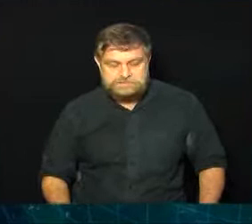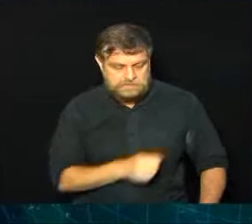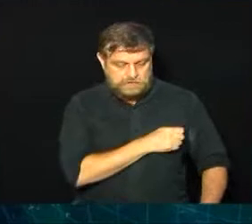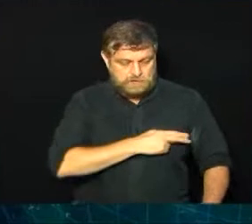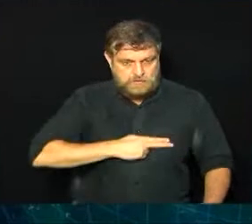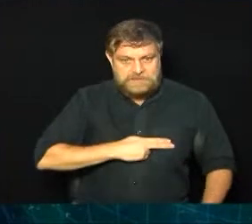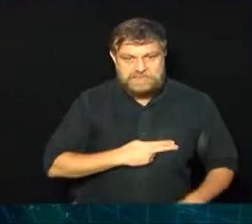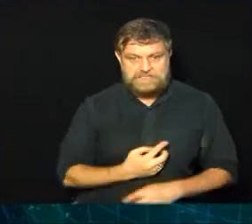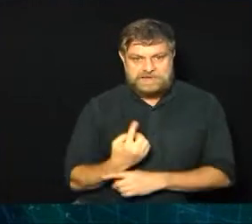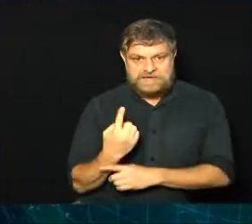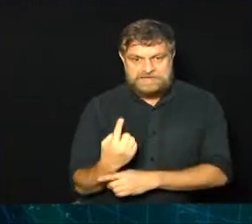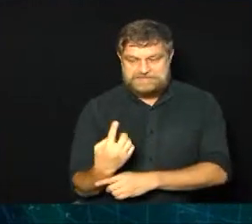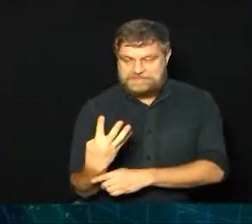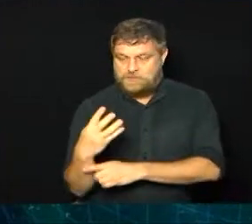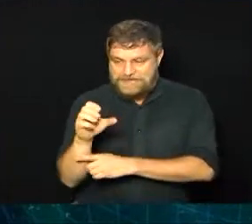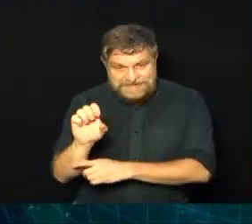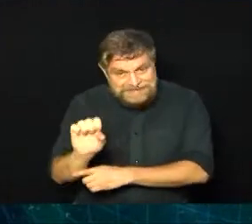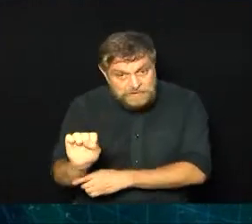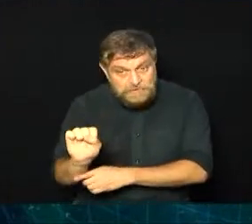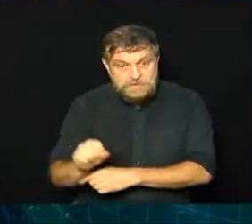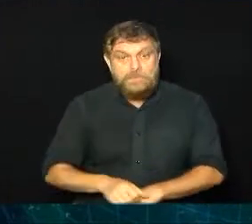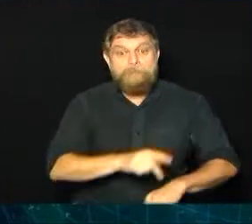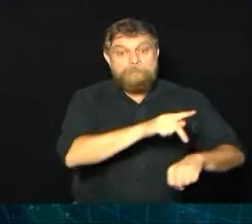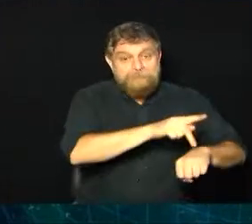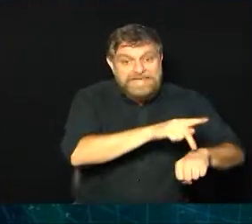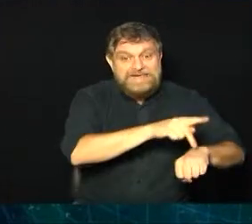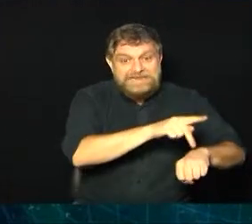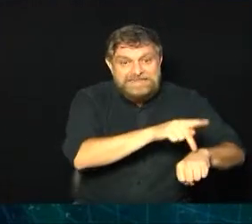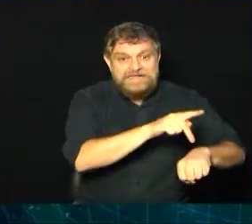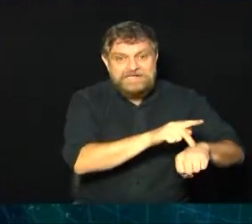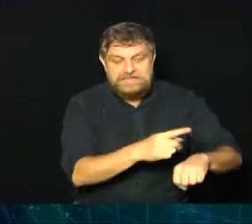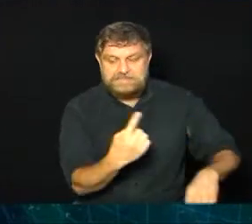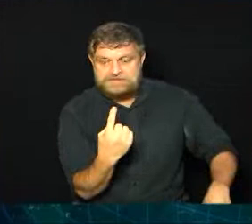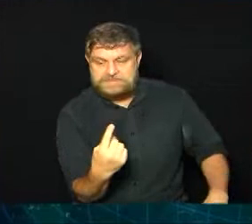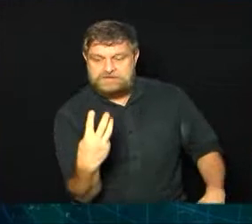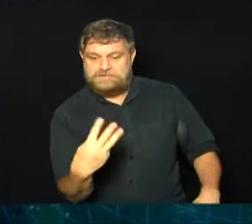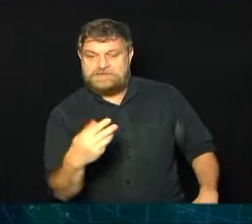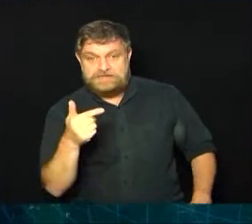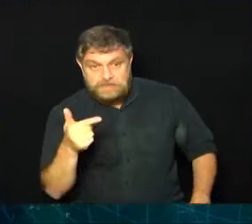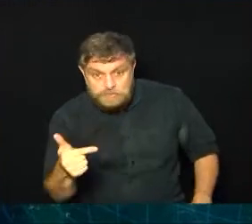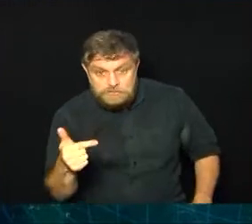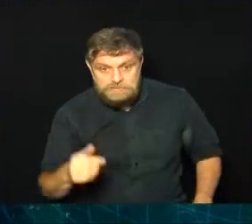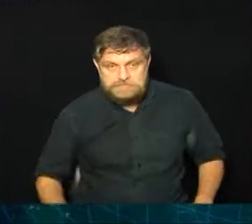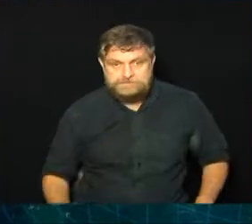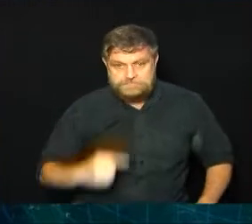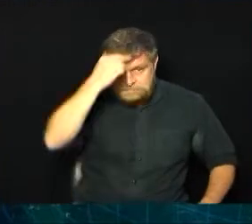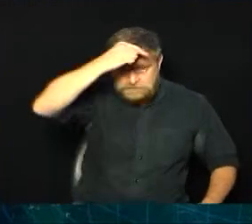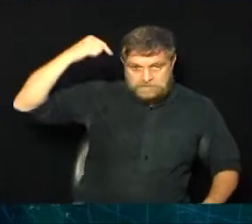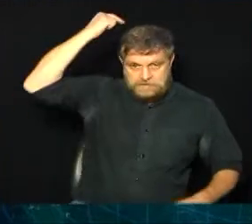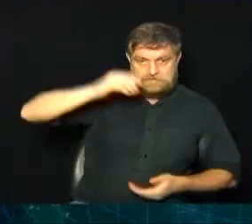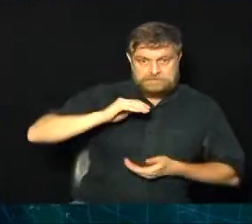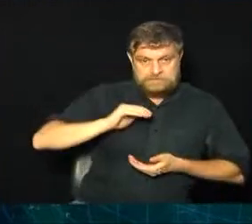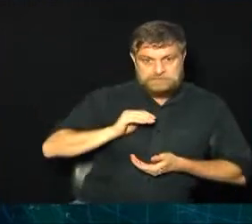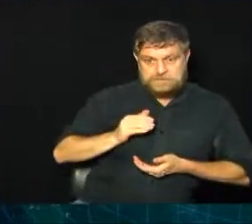Nogueira, 148, Pedreira, 132, Santo Antônio de Posse,